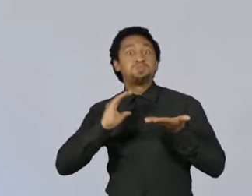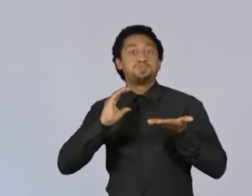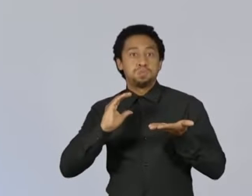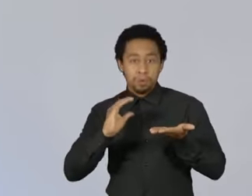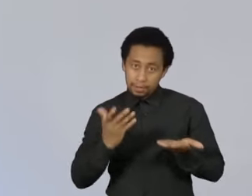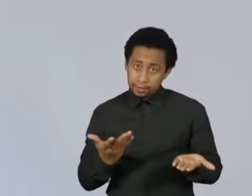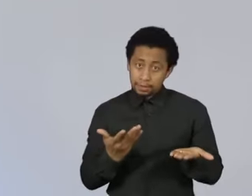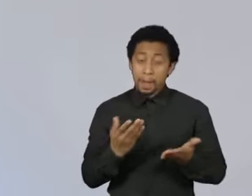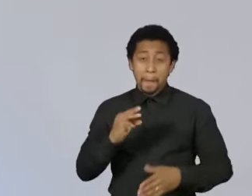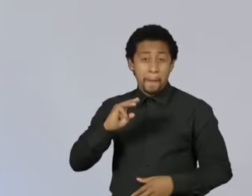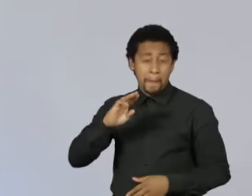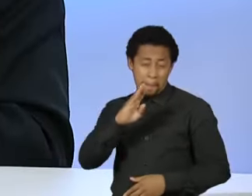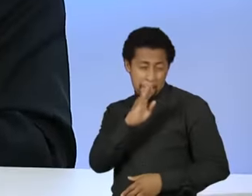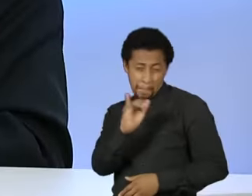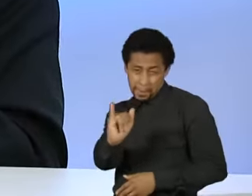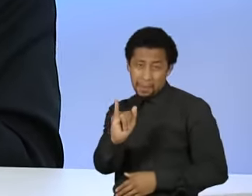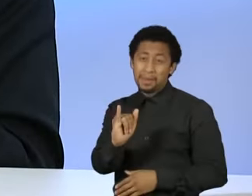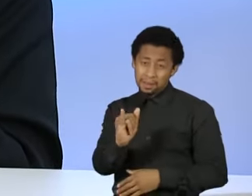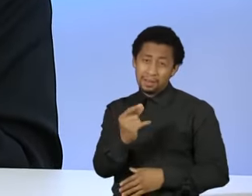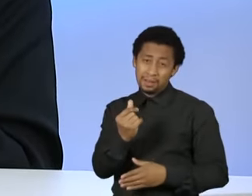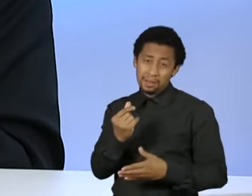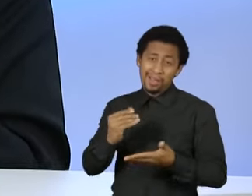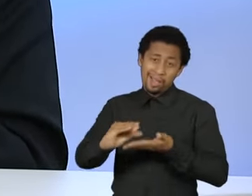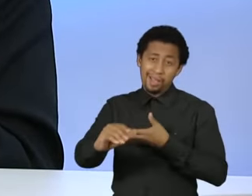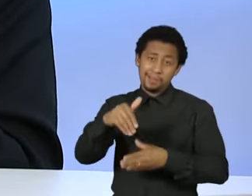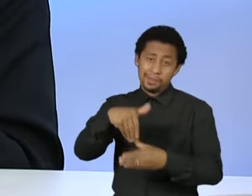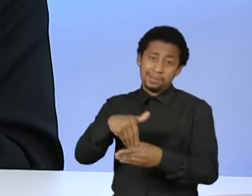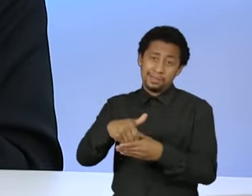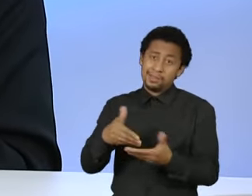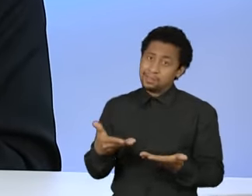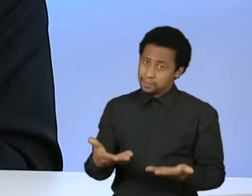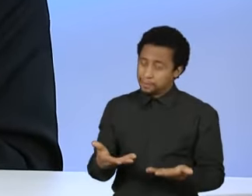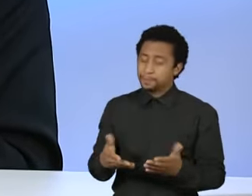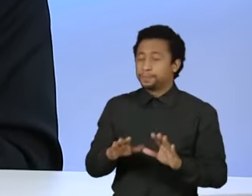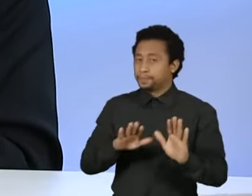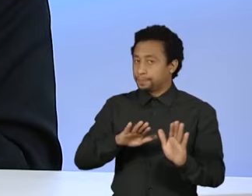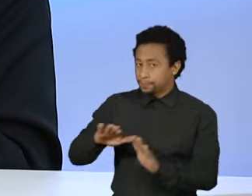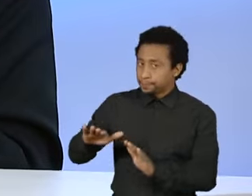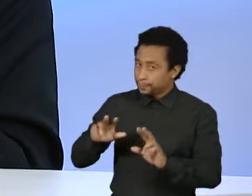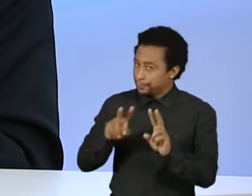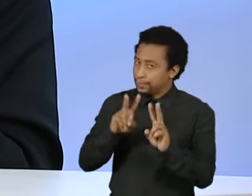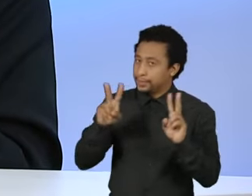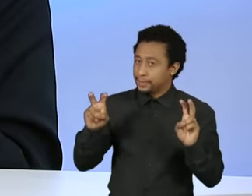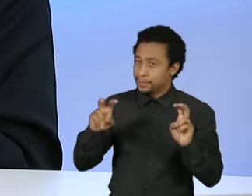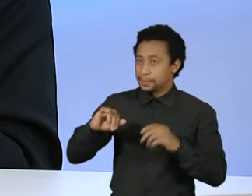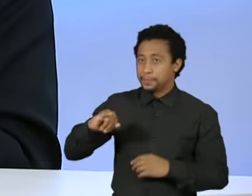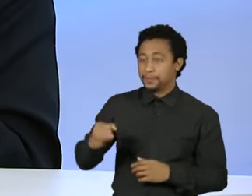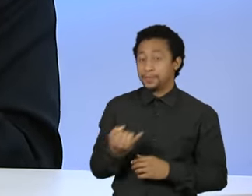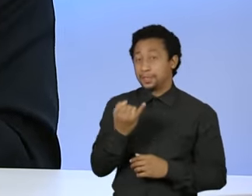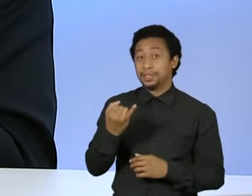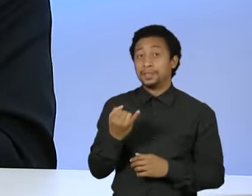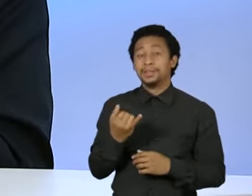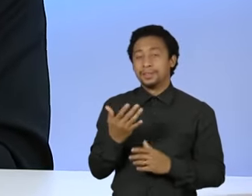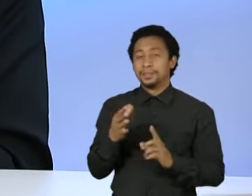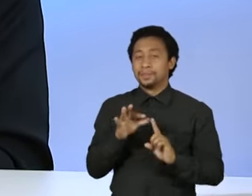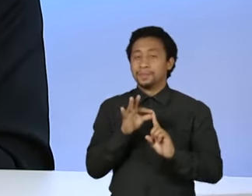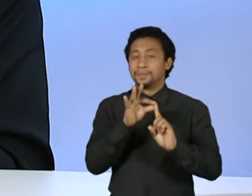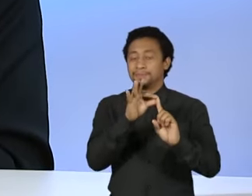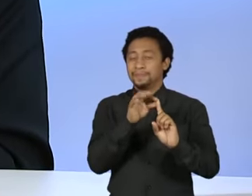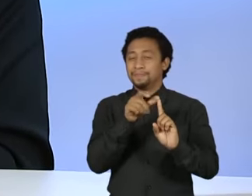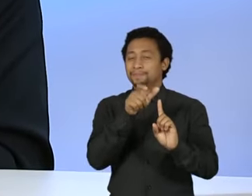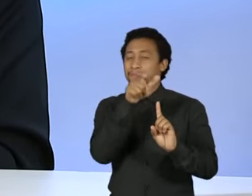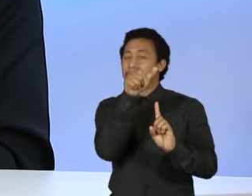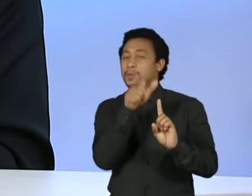agitando os bastidores dos partidos. E ainda sobre esse tema, eu queria aqui introduzir um personagem por curiosidade. O senhor esteve muito próximo